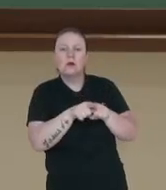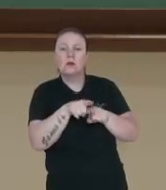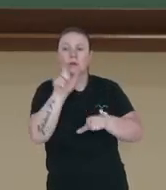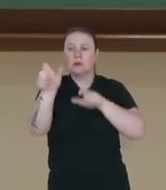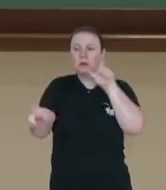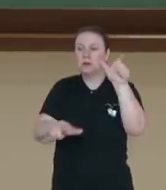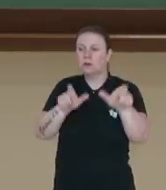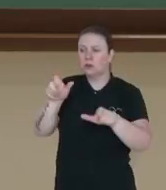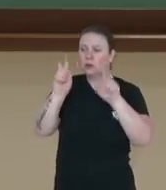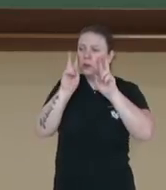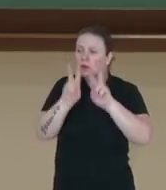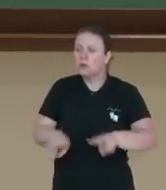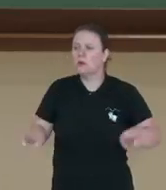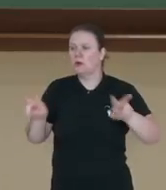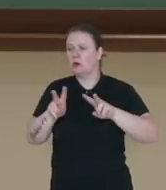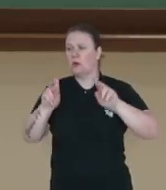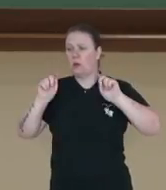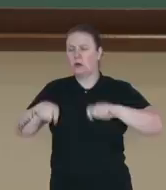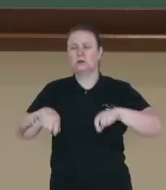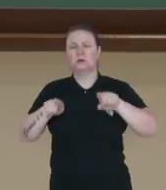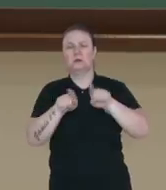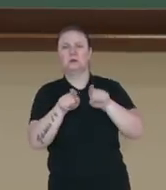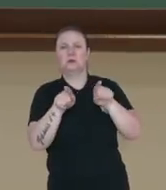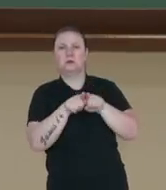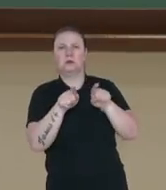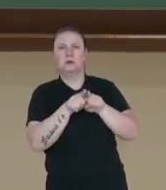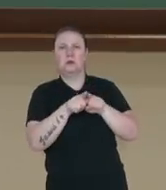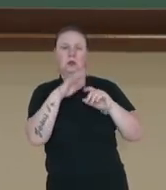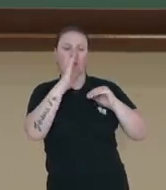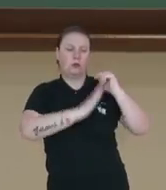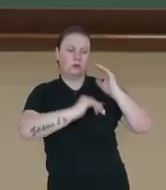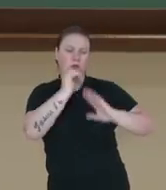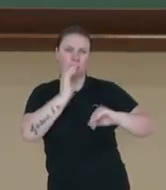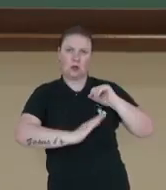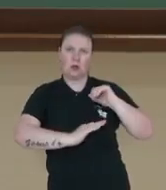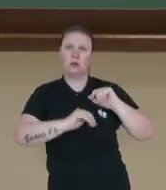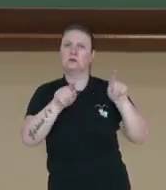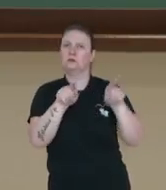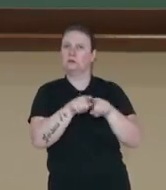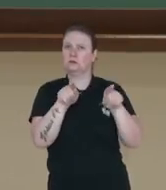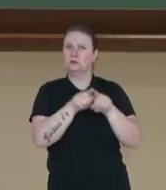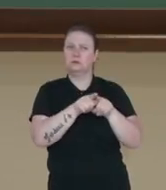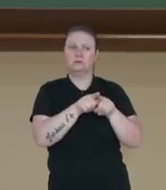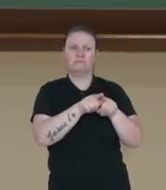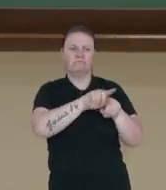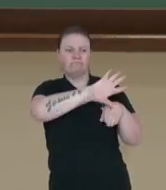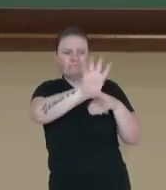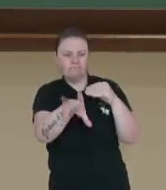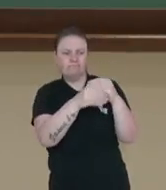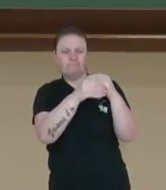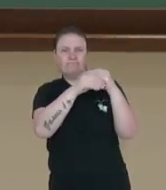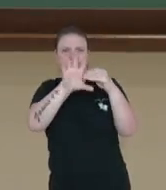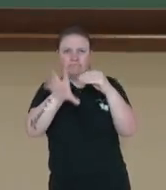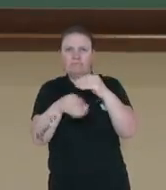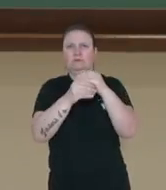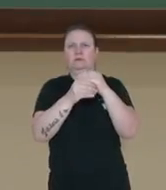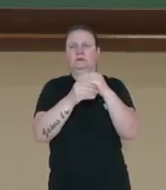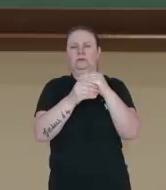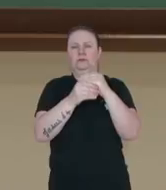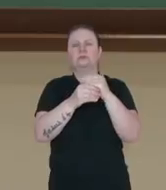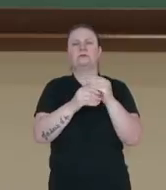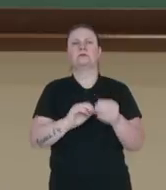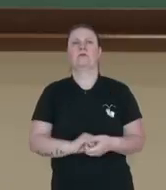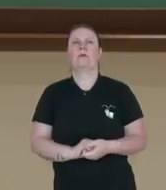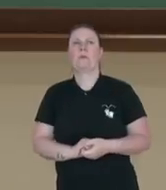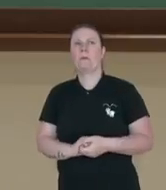pessoas que têm autoridade para falar no assunto. Tudo isso vai ser trazido para incrementar aquela reportagem.